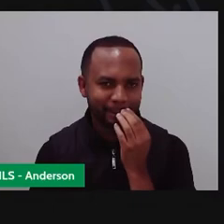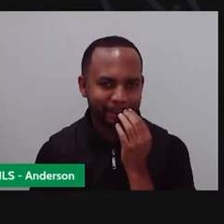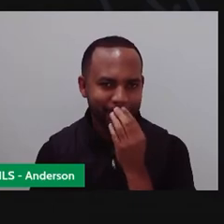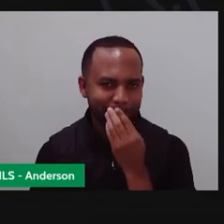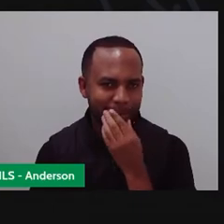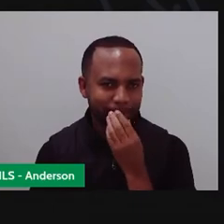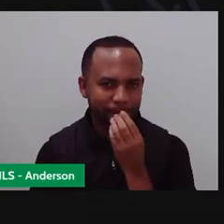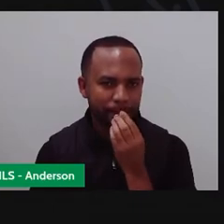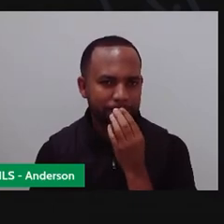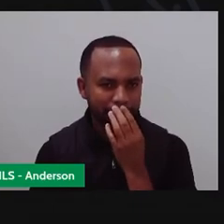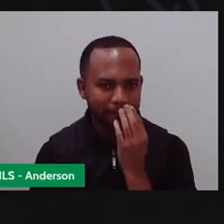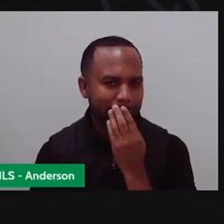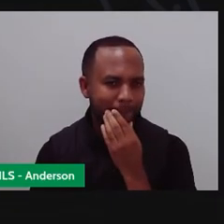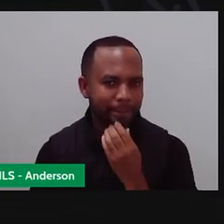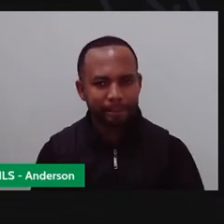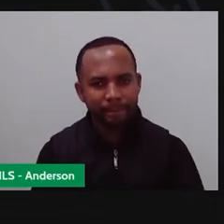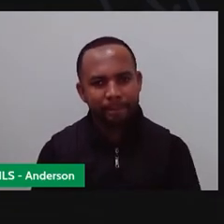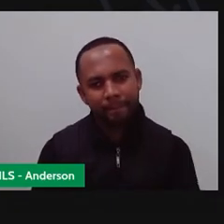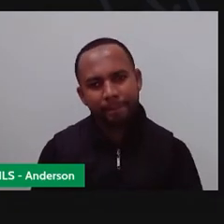Vou pintar mais um aqui de amarelo.